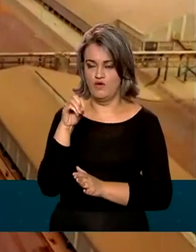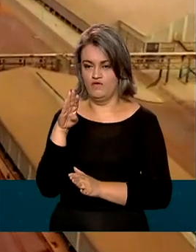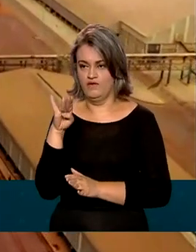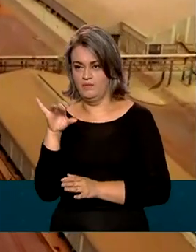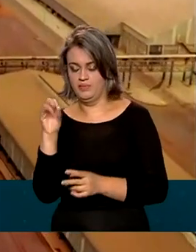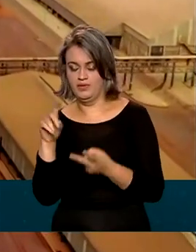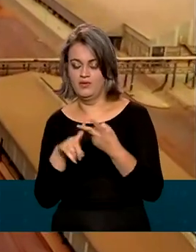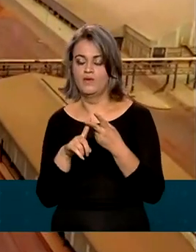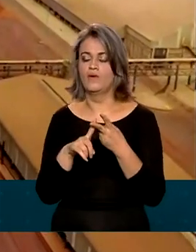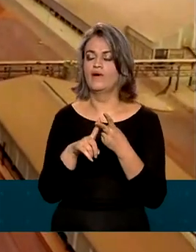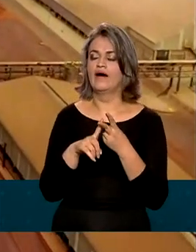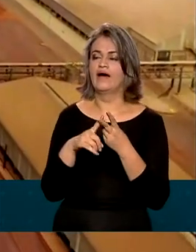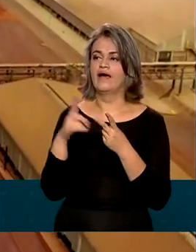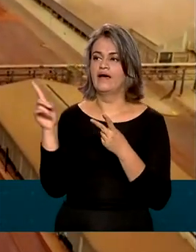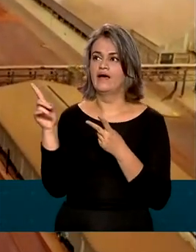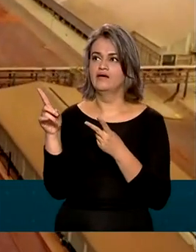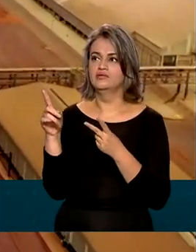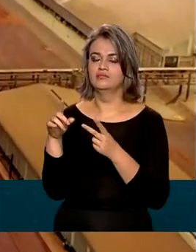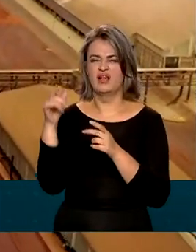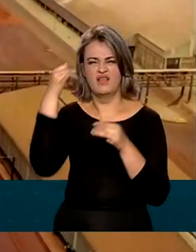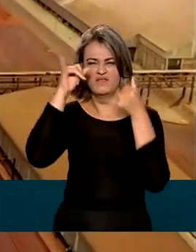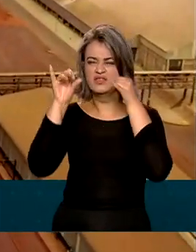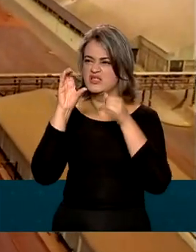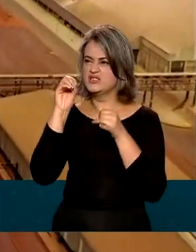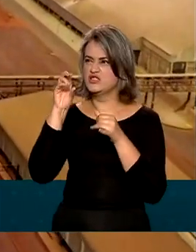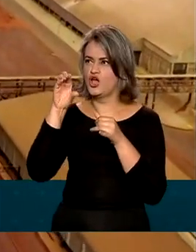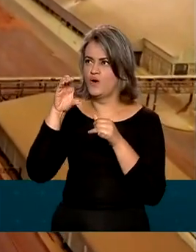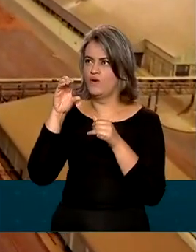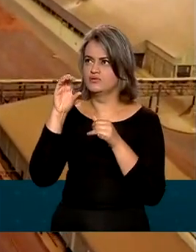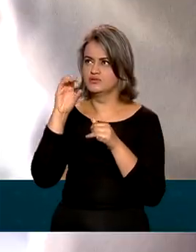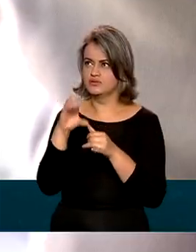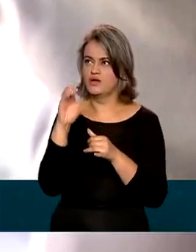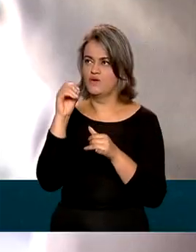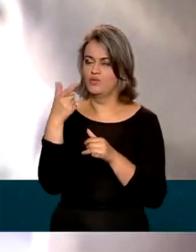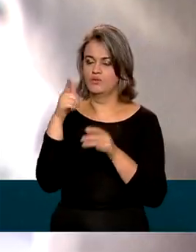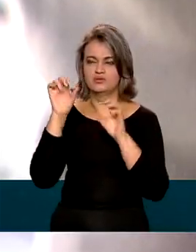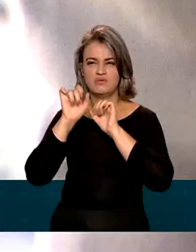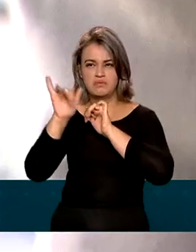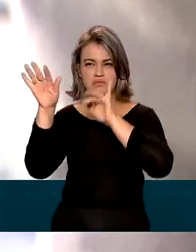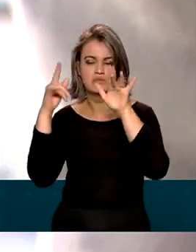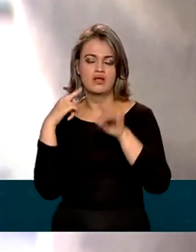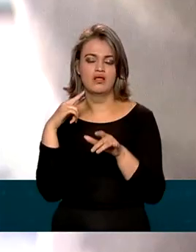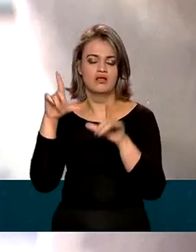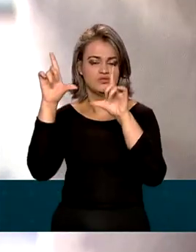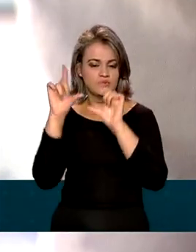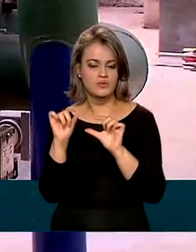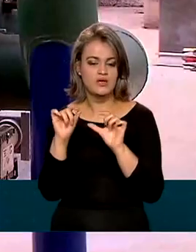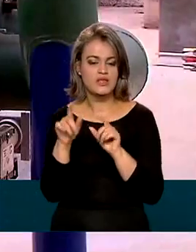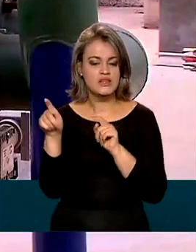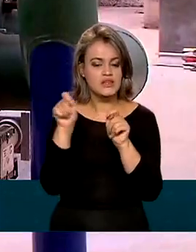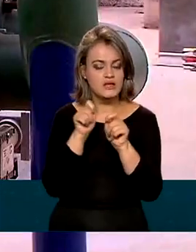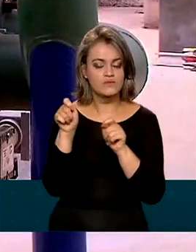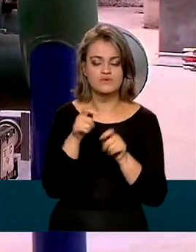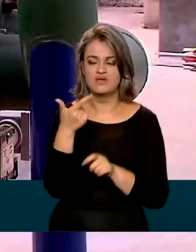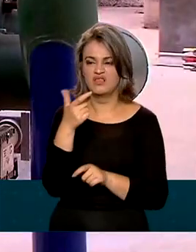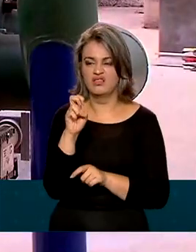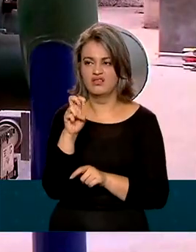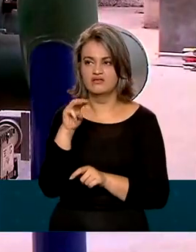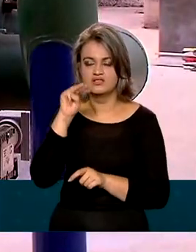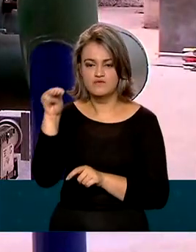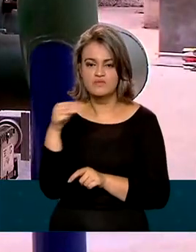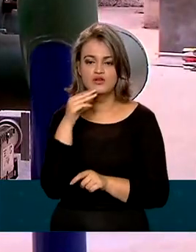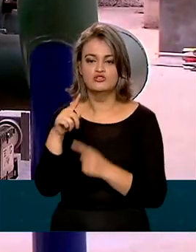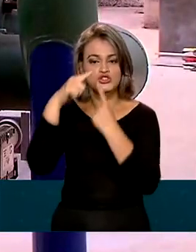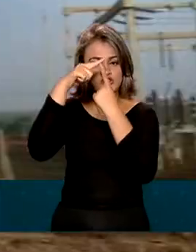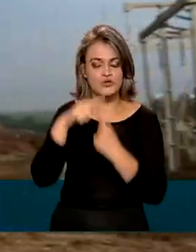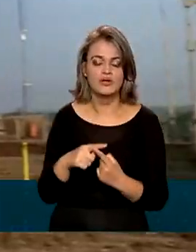de crédito de descarbonização, negociou, no ano passado, quase 15 milhões de toneladas em créditos